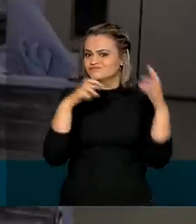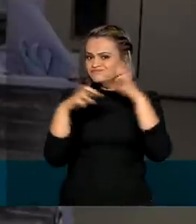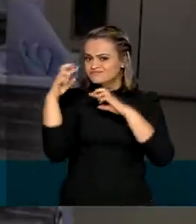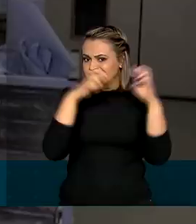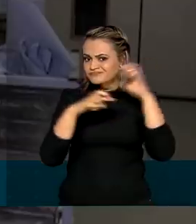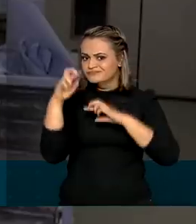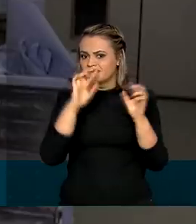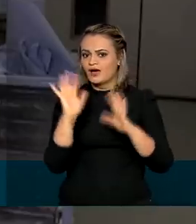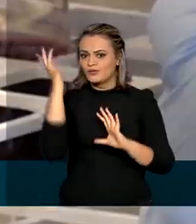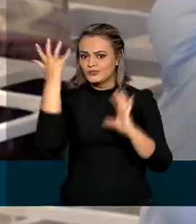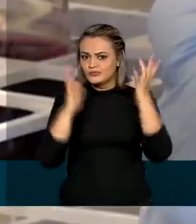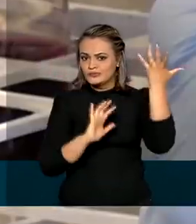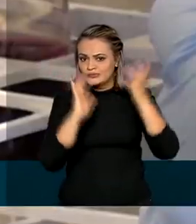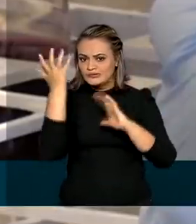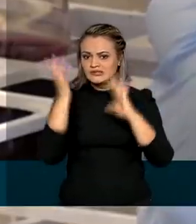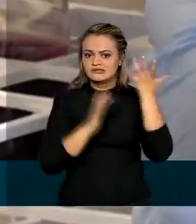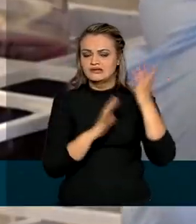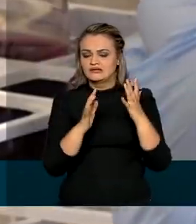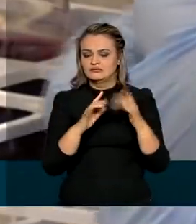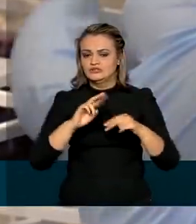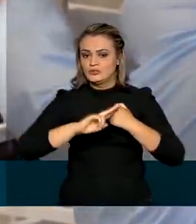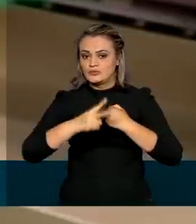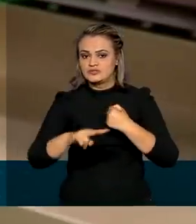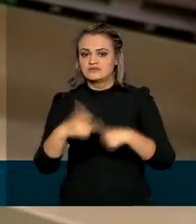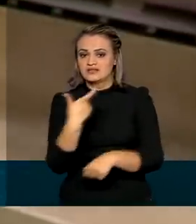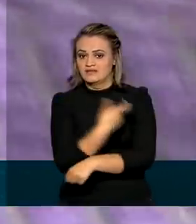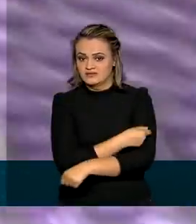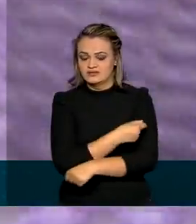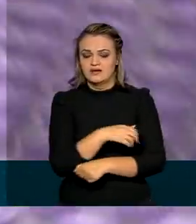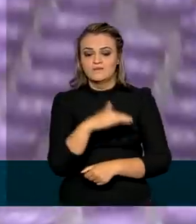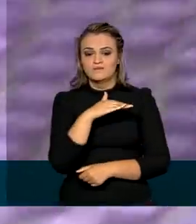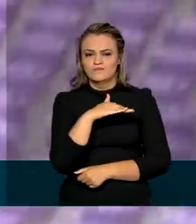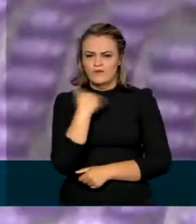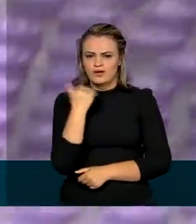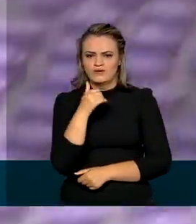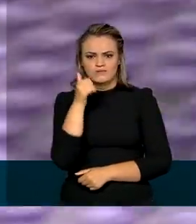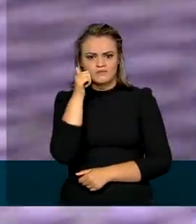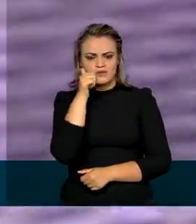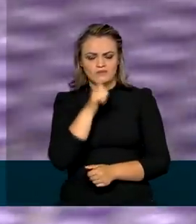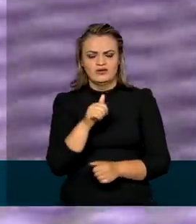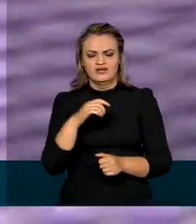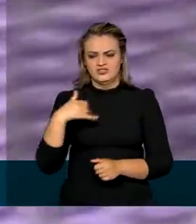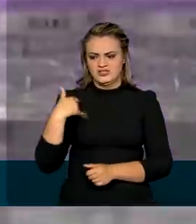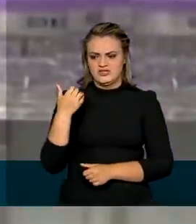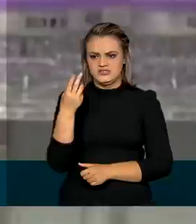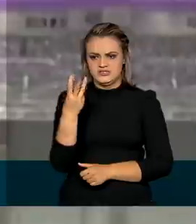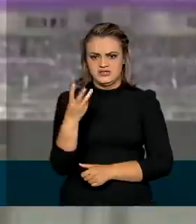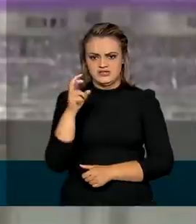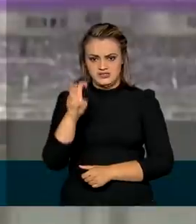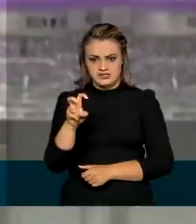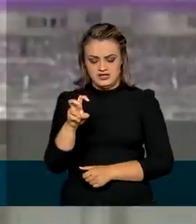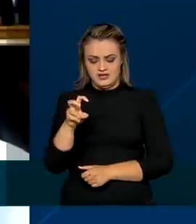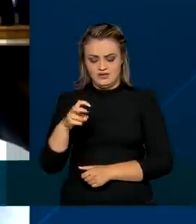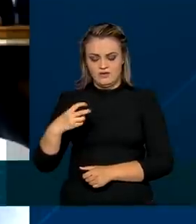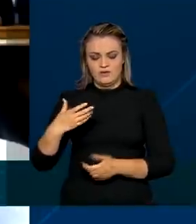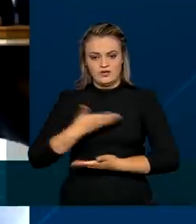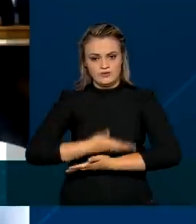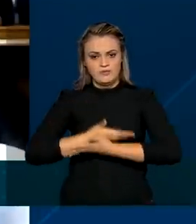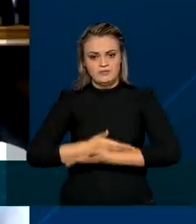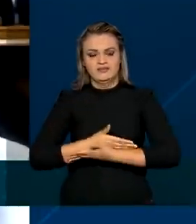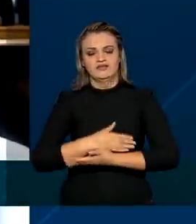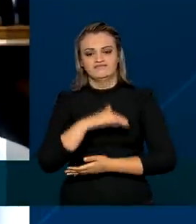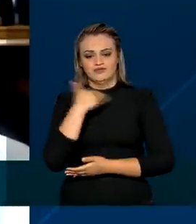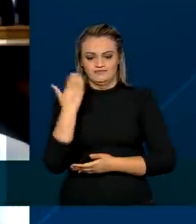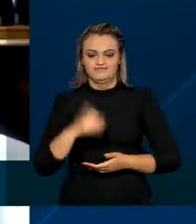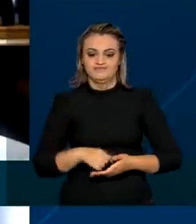possíveis eventos adversos da vacina após a morte de uma gestante de 35 anos e do feto. Não está